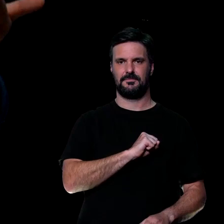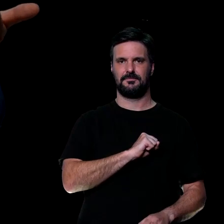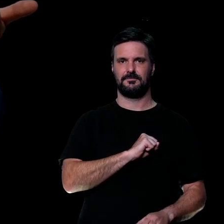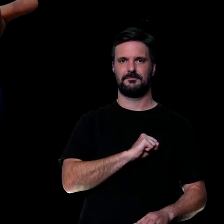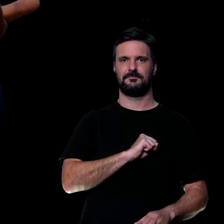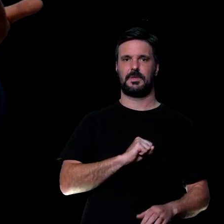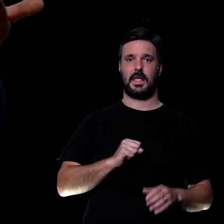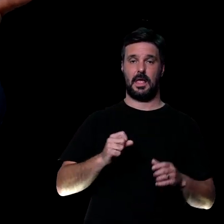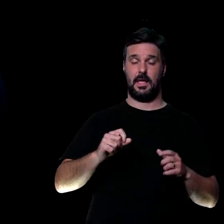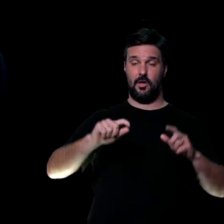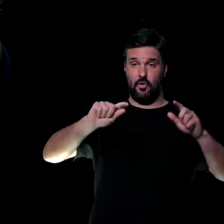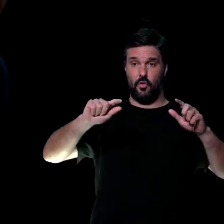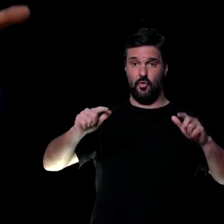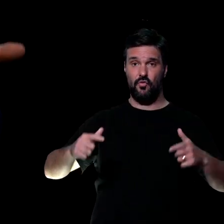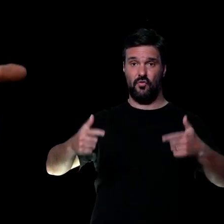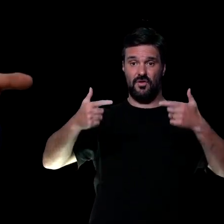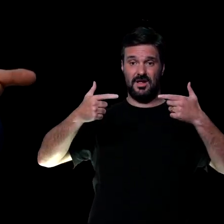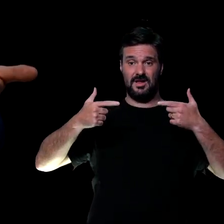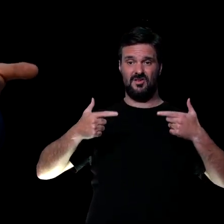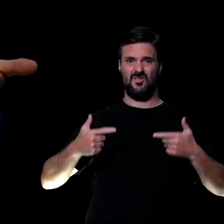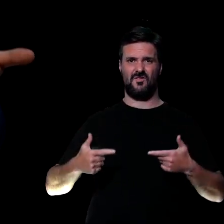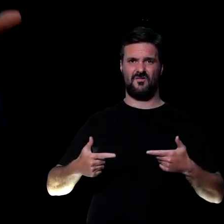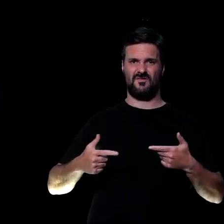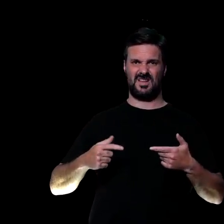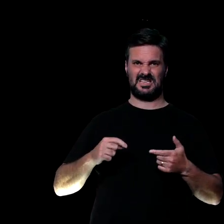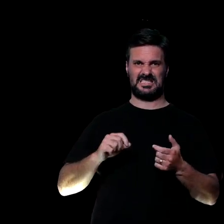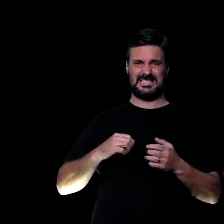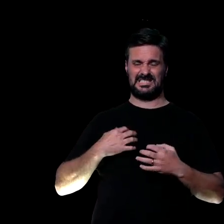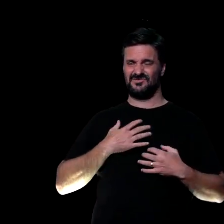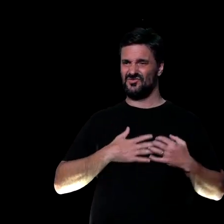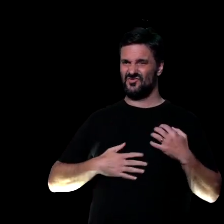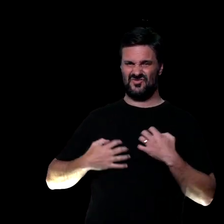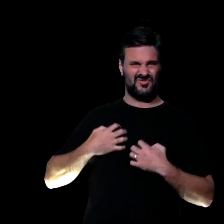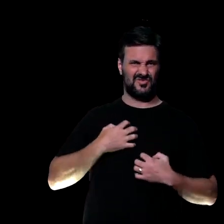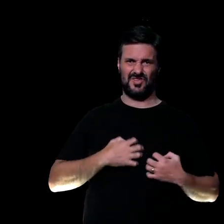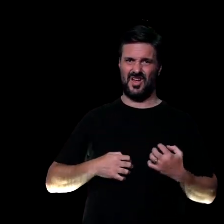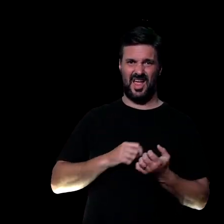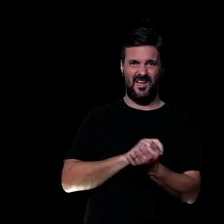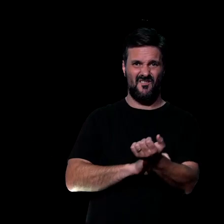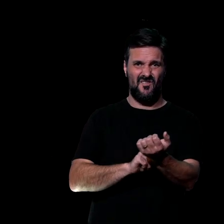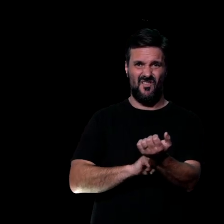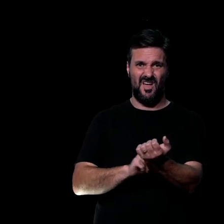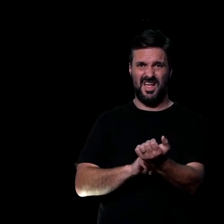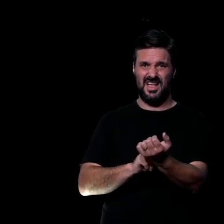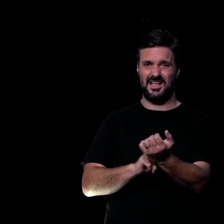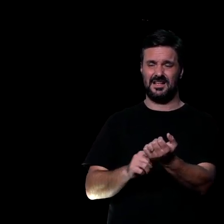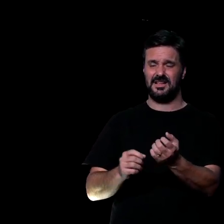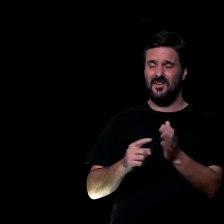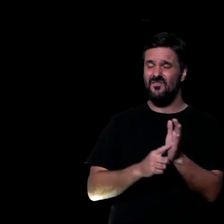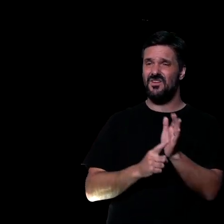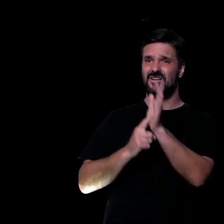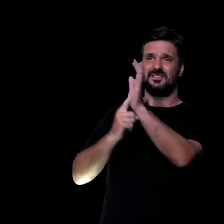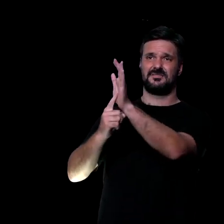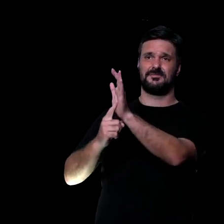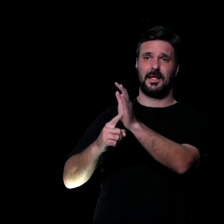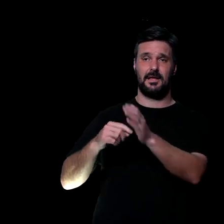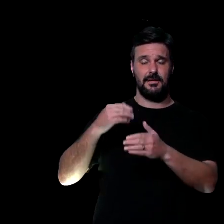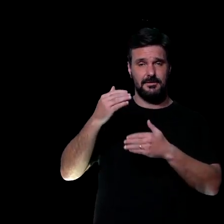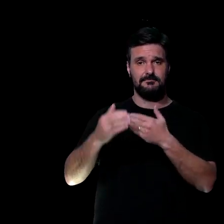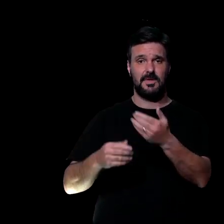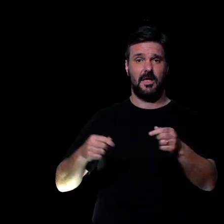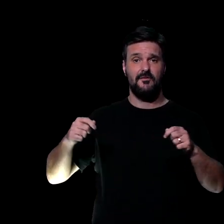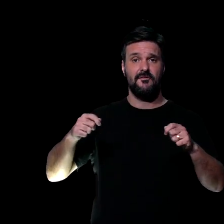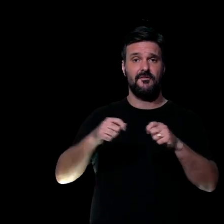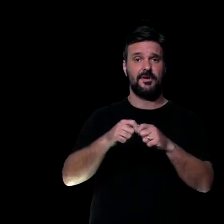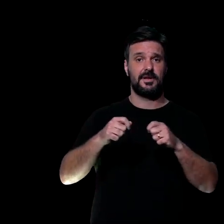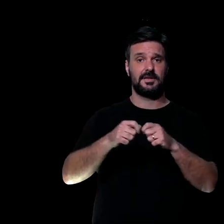lutar contra a ansiedade, me apresentando as preocupações, pensando naquilo que é bom, e praticando tudo o que vocês têm